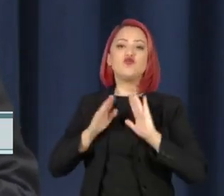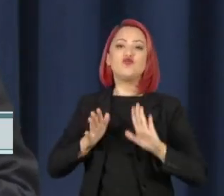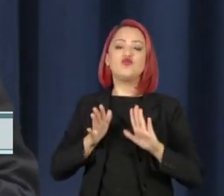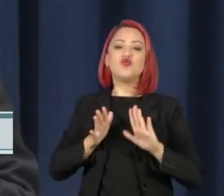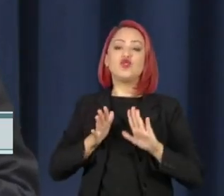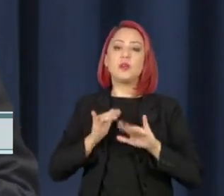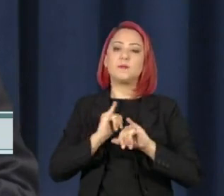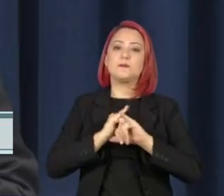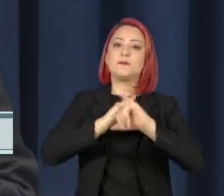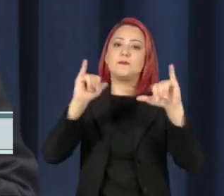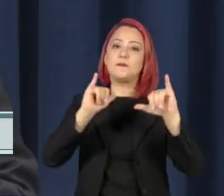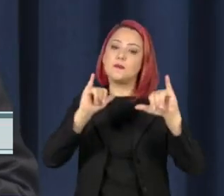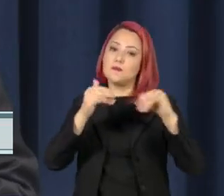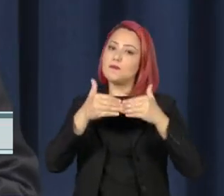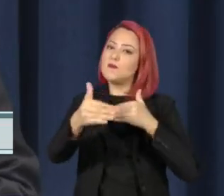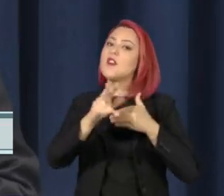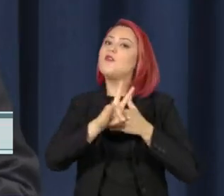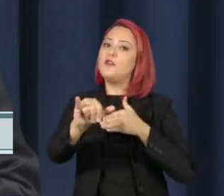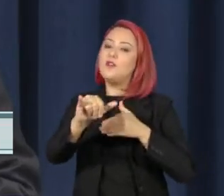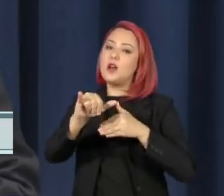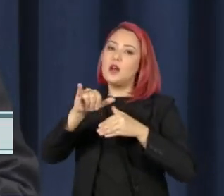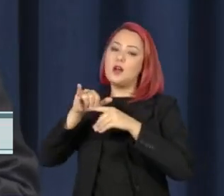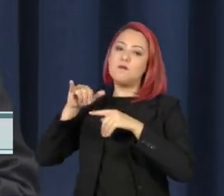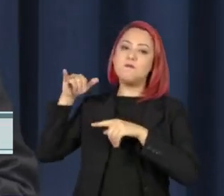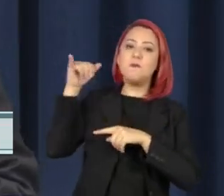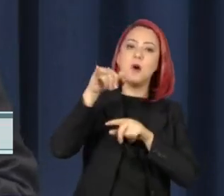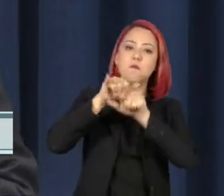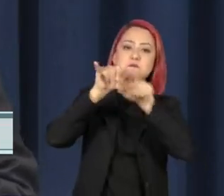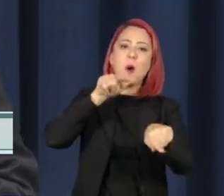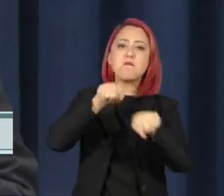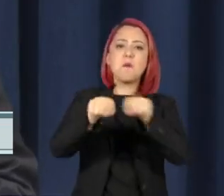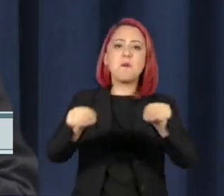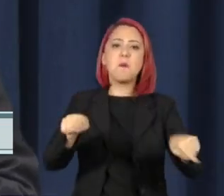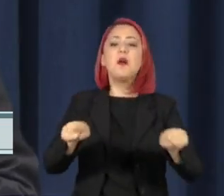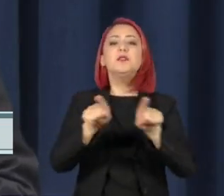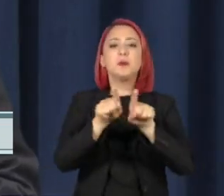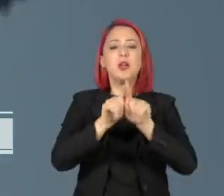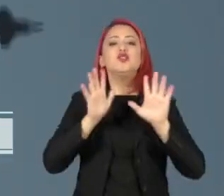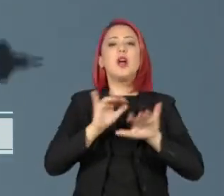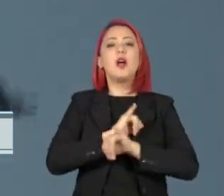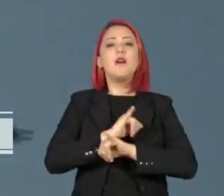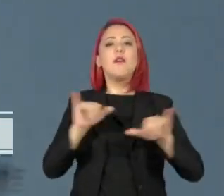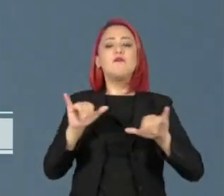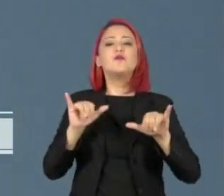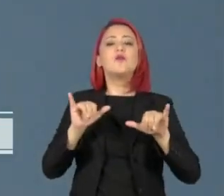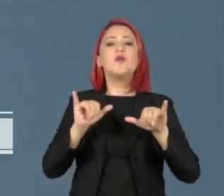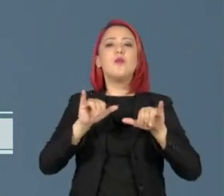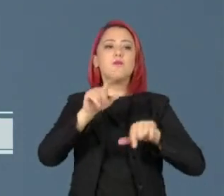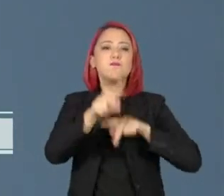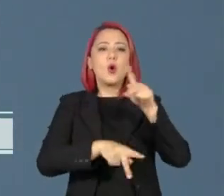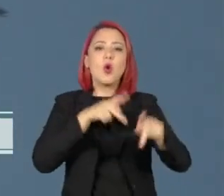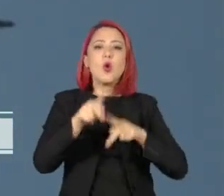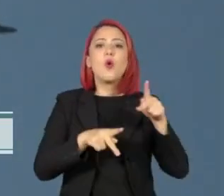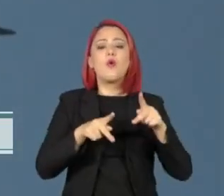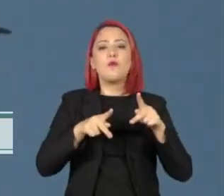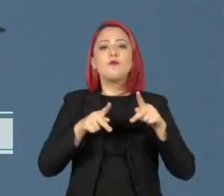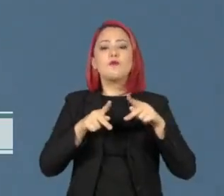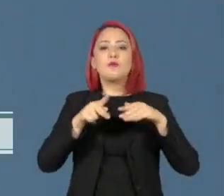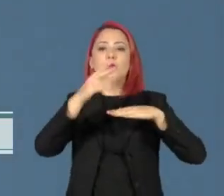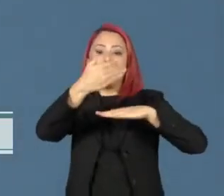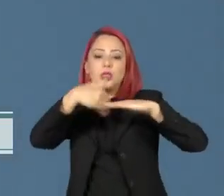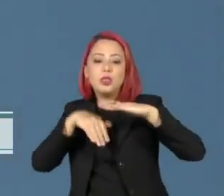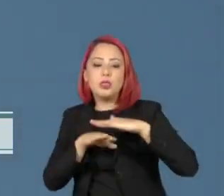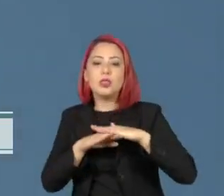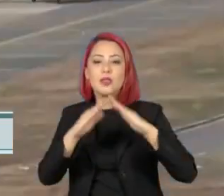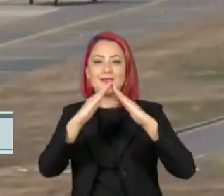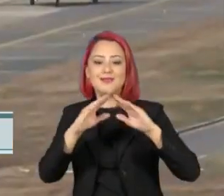raro alerta de ataque aéreo, pedindo que a população usasse os abrigos subterrâneos. Além de revidar os disparos, as